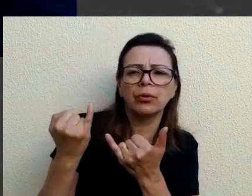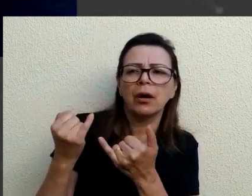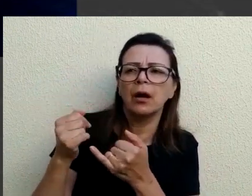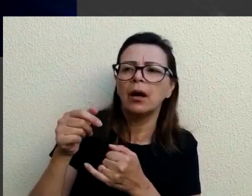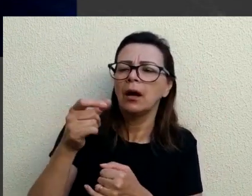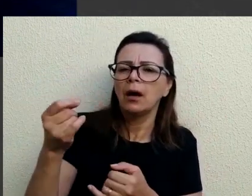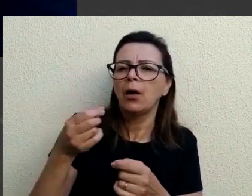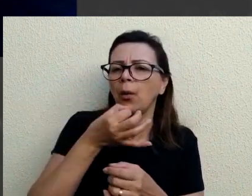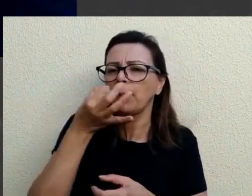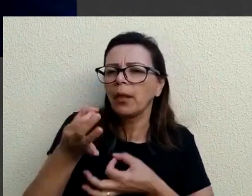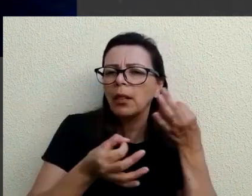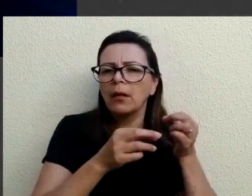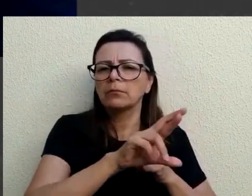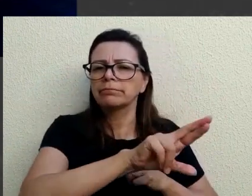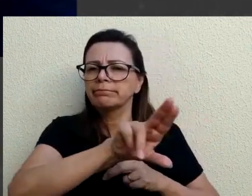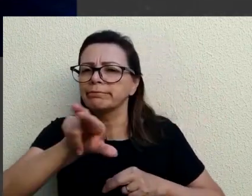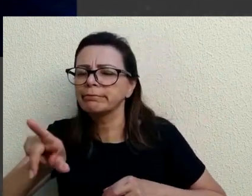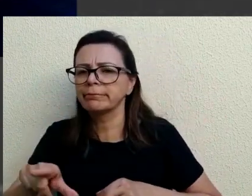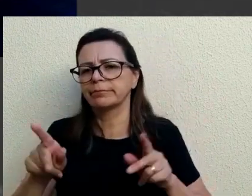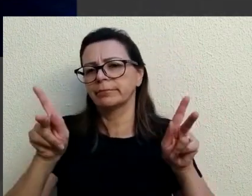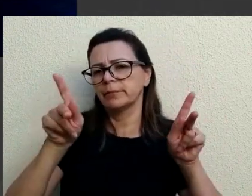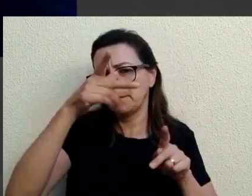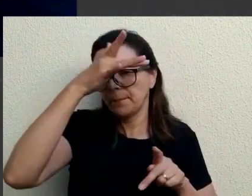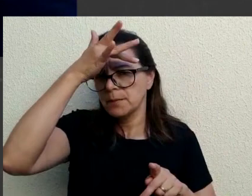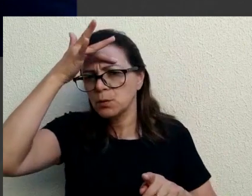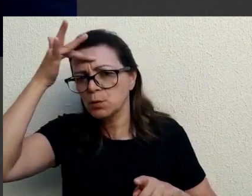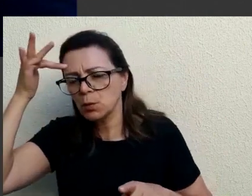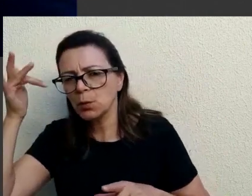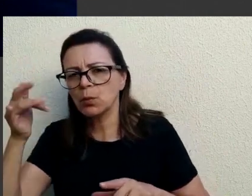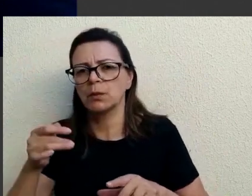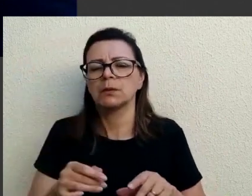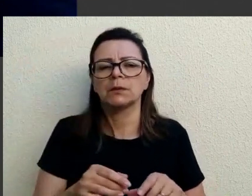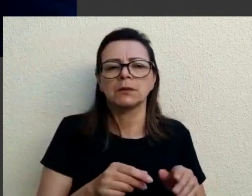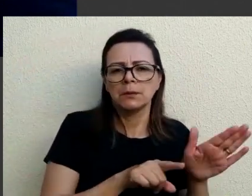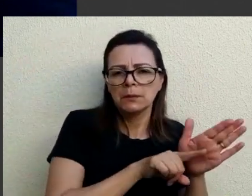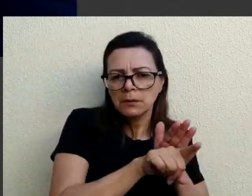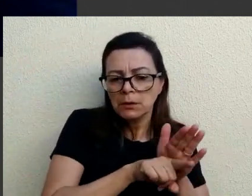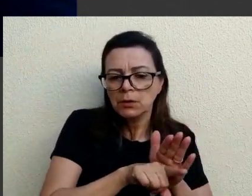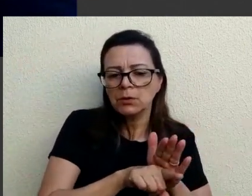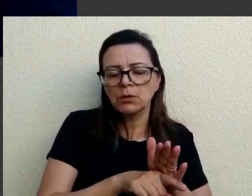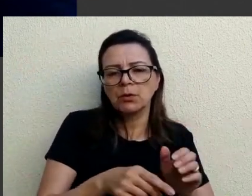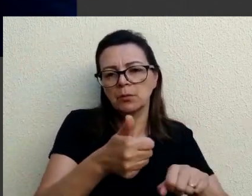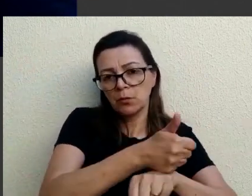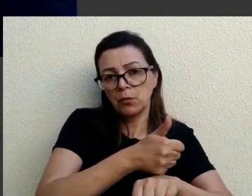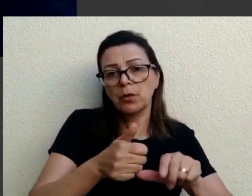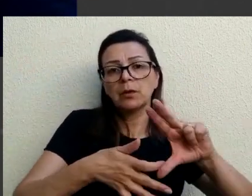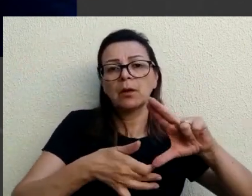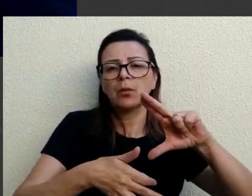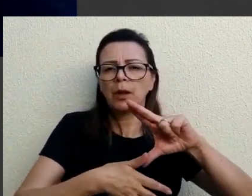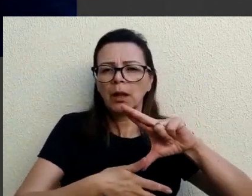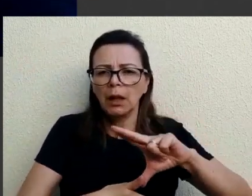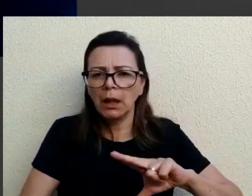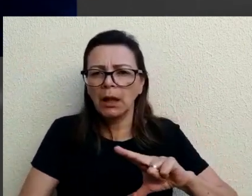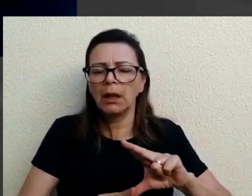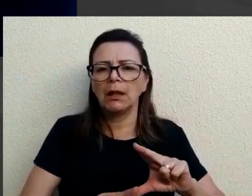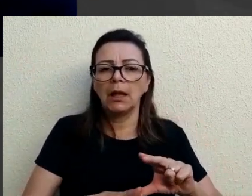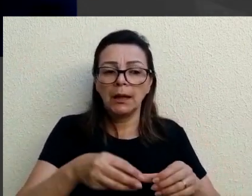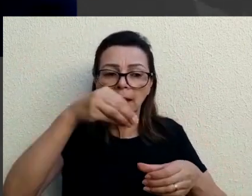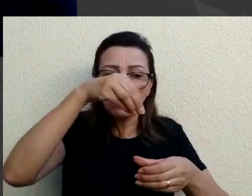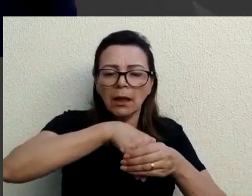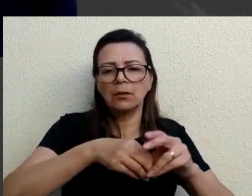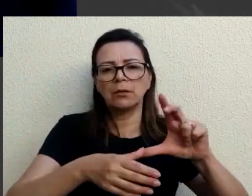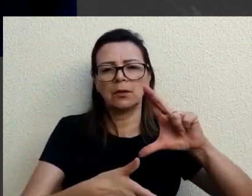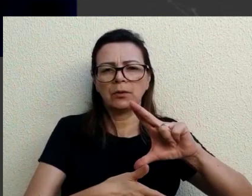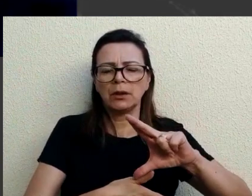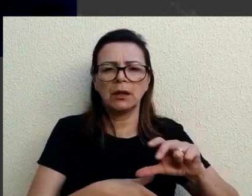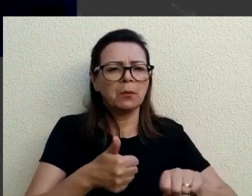pesquisadores de várias áreas do conhecimento, todos os pesquisadores da Unila, inclusive mostrando o tamanho da expertise que a gente